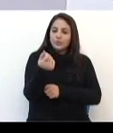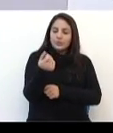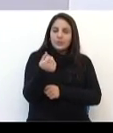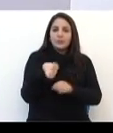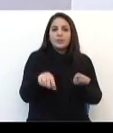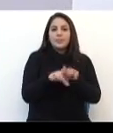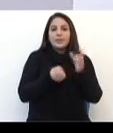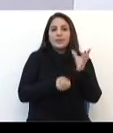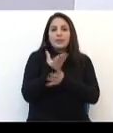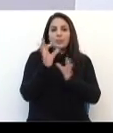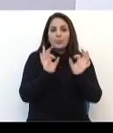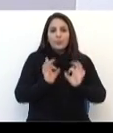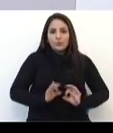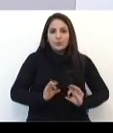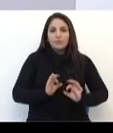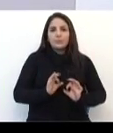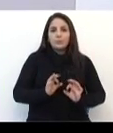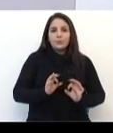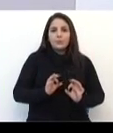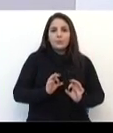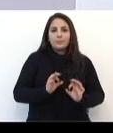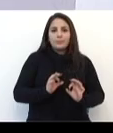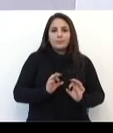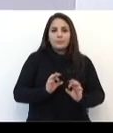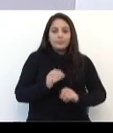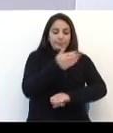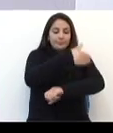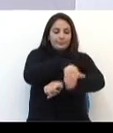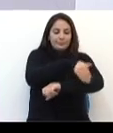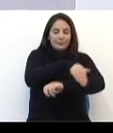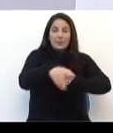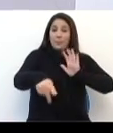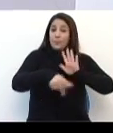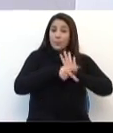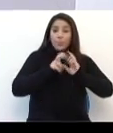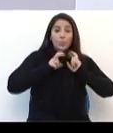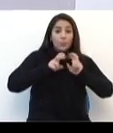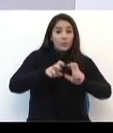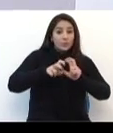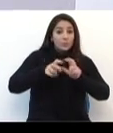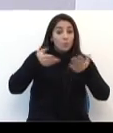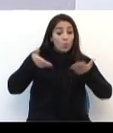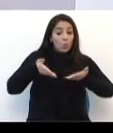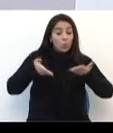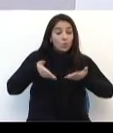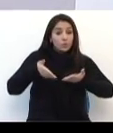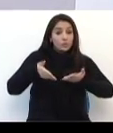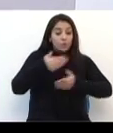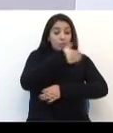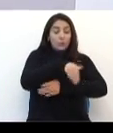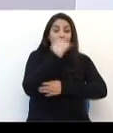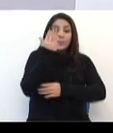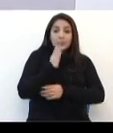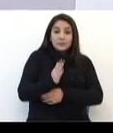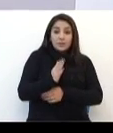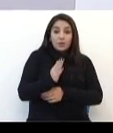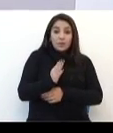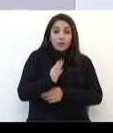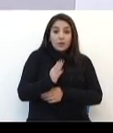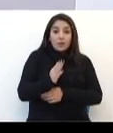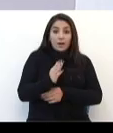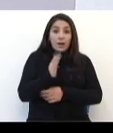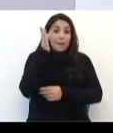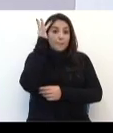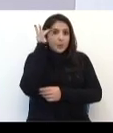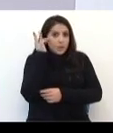e criar um projeto para implantação do corredor de ônibus na Avenida Brasil. Hoje a Avenida Brasil, amanhã ou porque não hoje